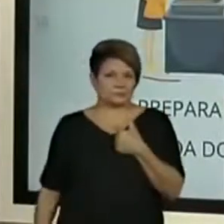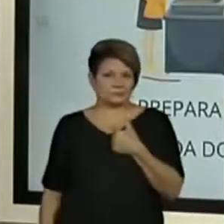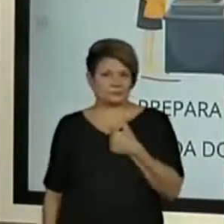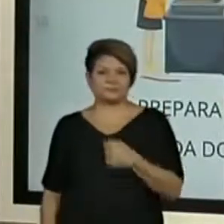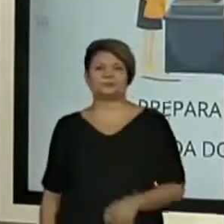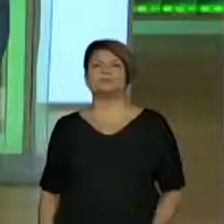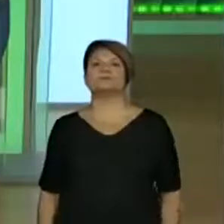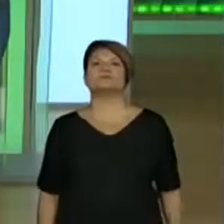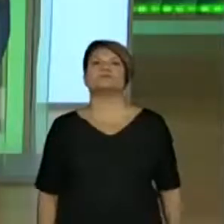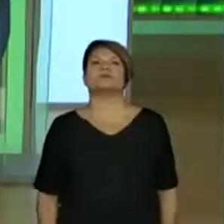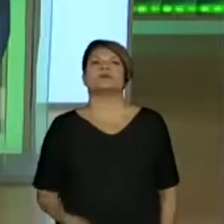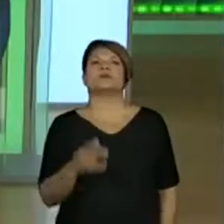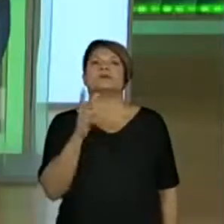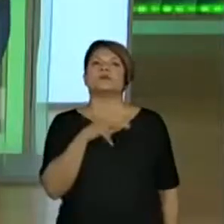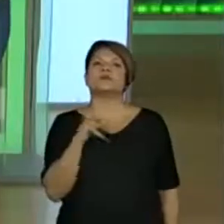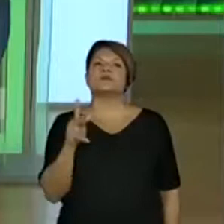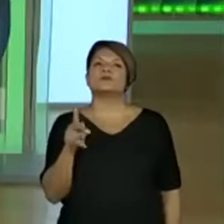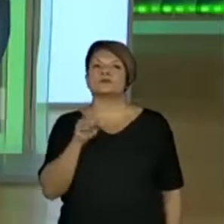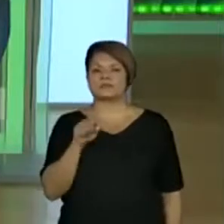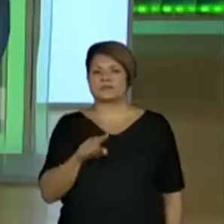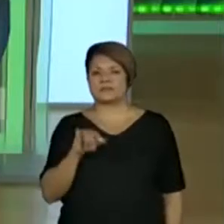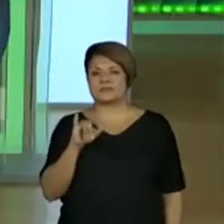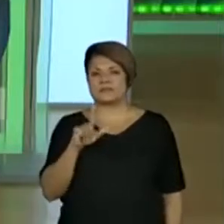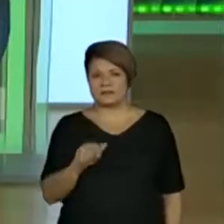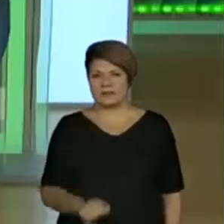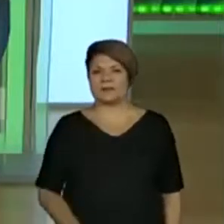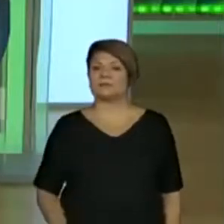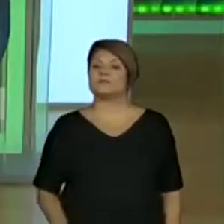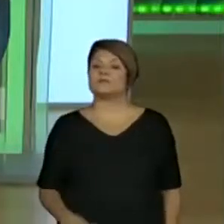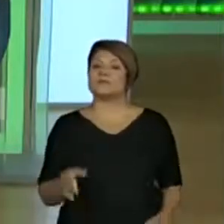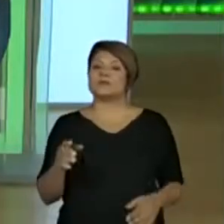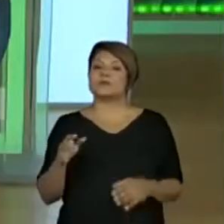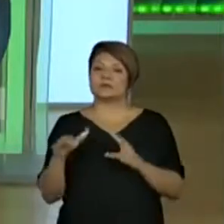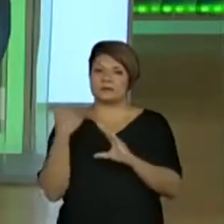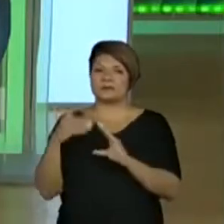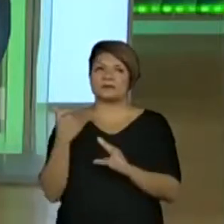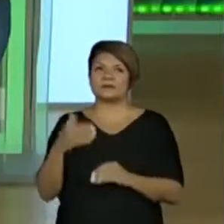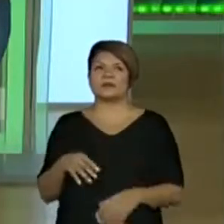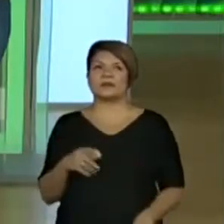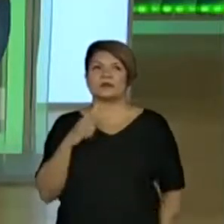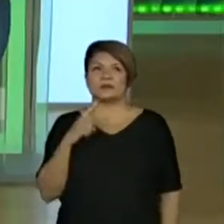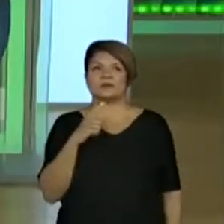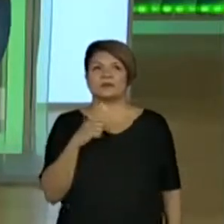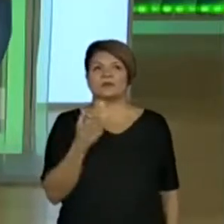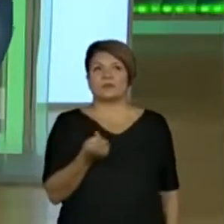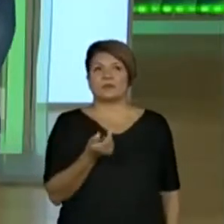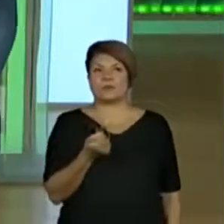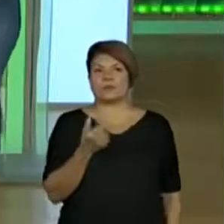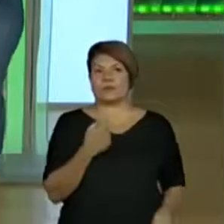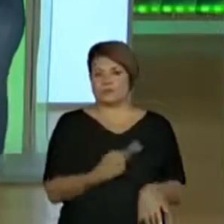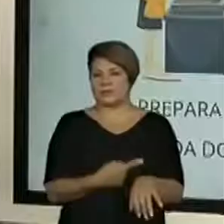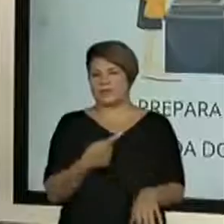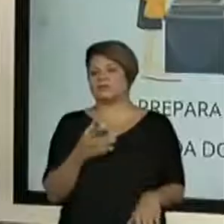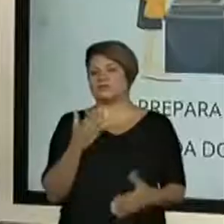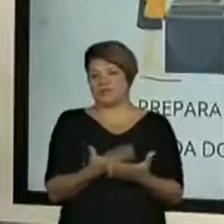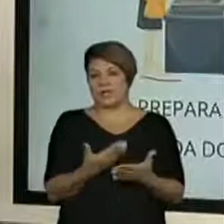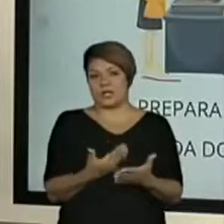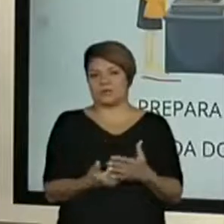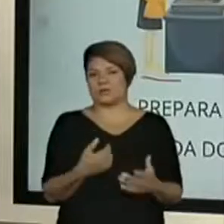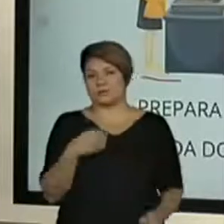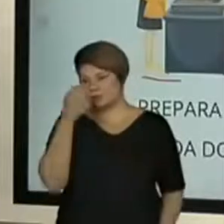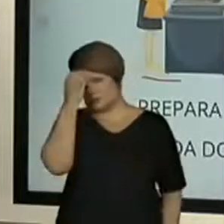Olha lá. A professora Zila está dizendo. Os alunos tiveram pouco tempo de aula. Não irão lembrar os nomes. Tudo bem,